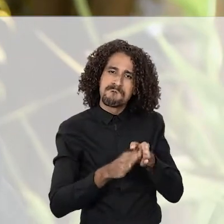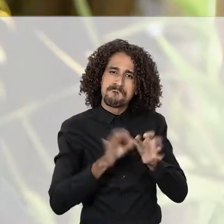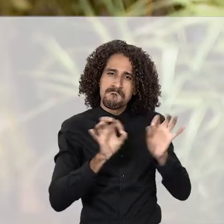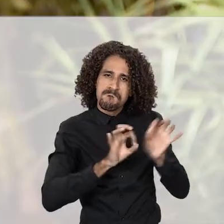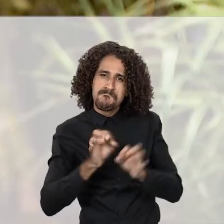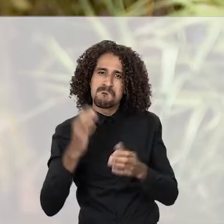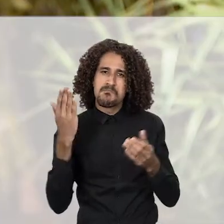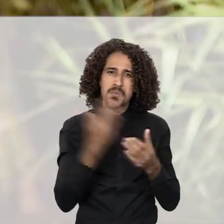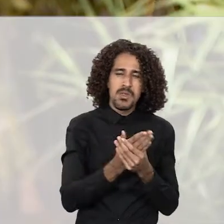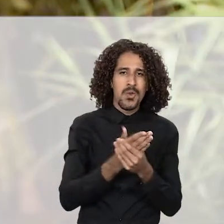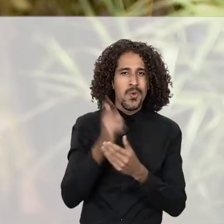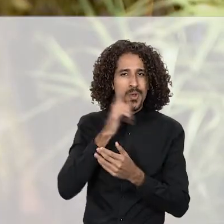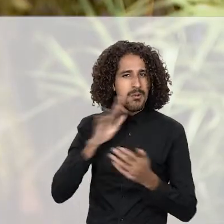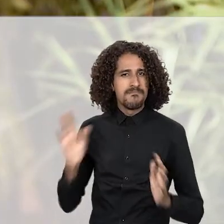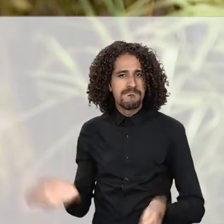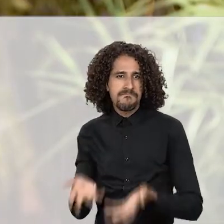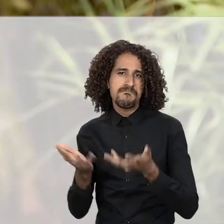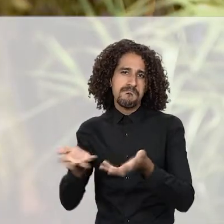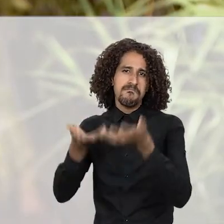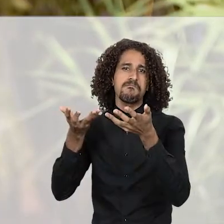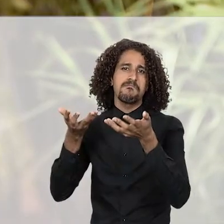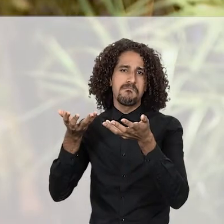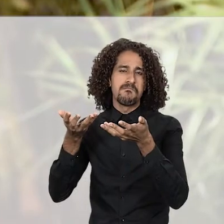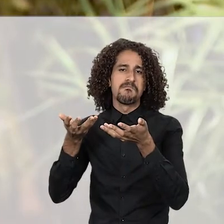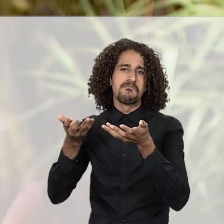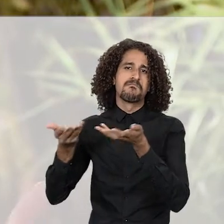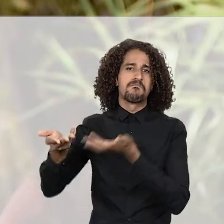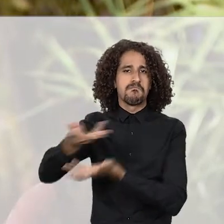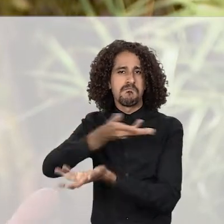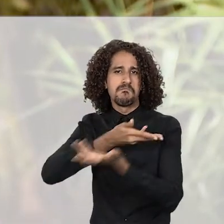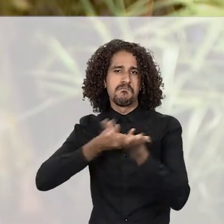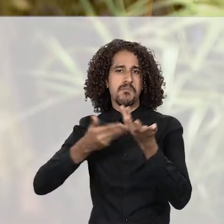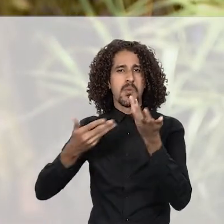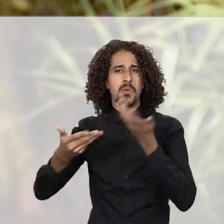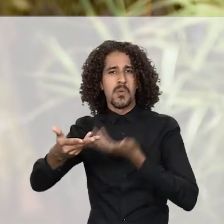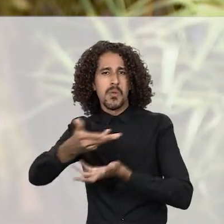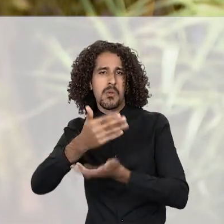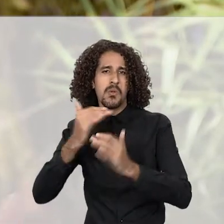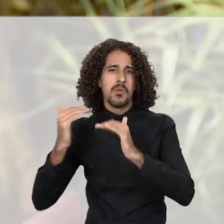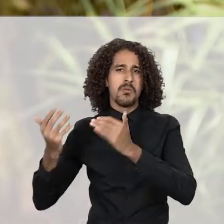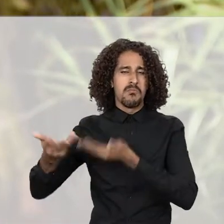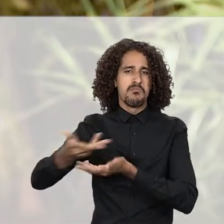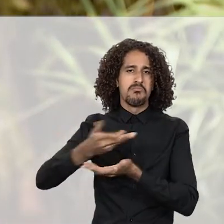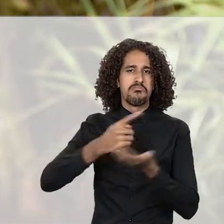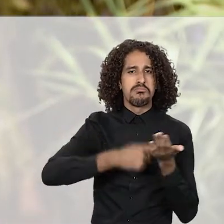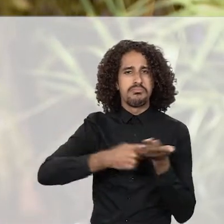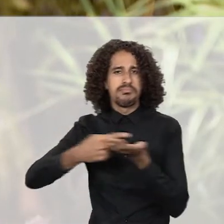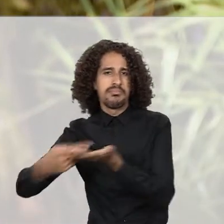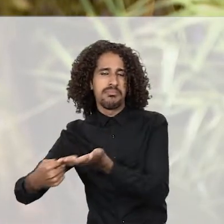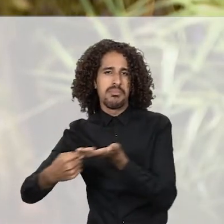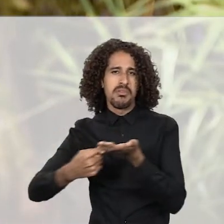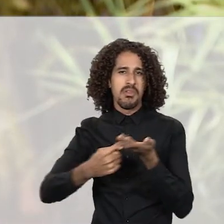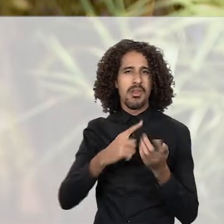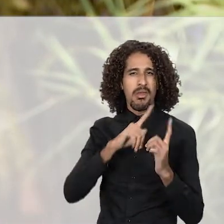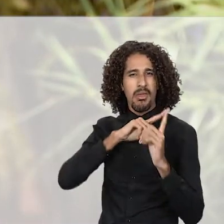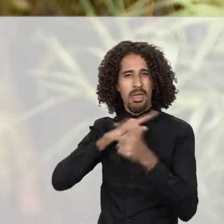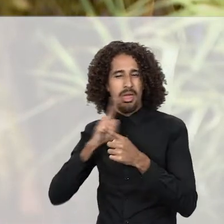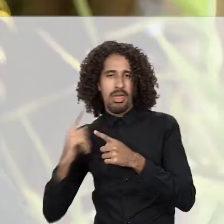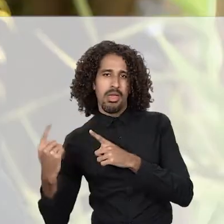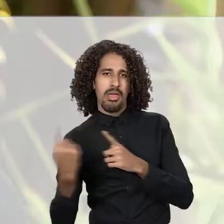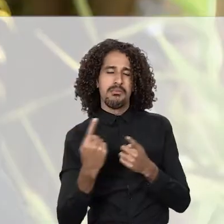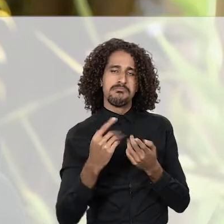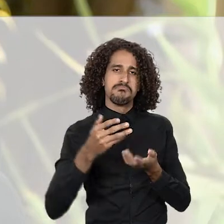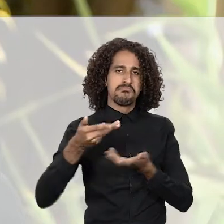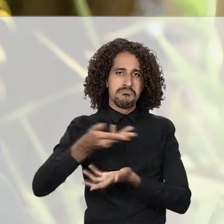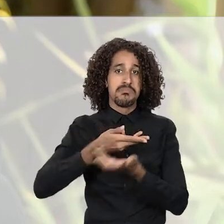processo, promover o equacionamento entre o que se disse e o que se provou.